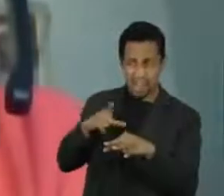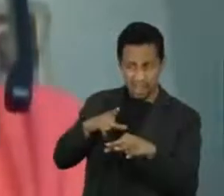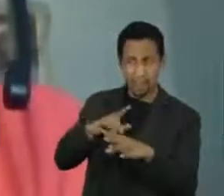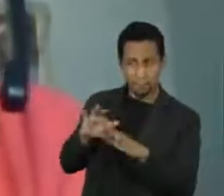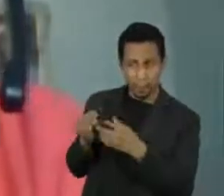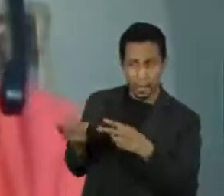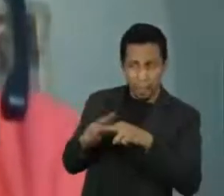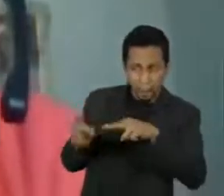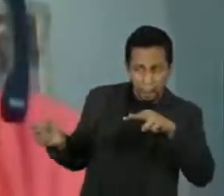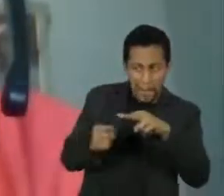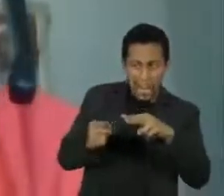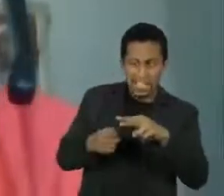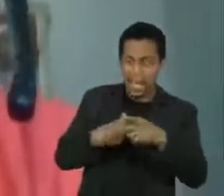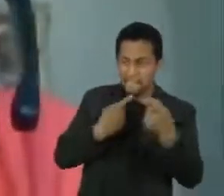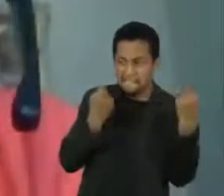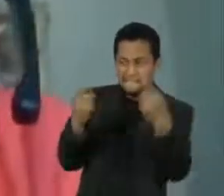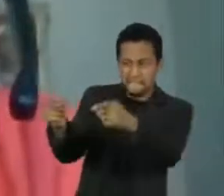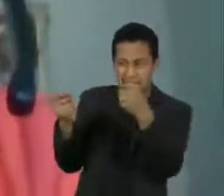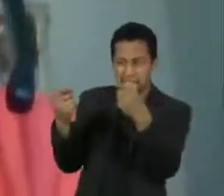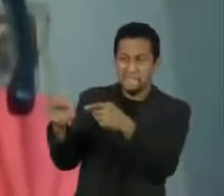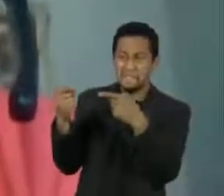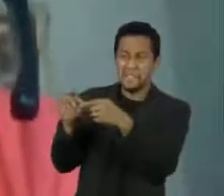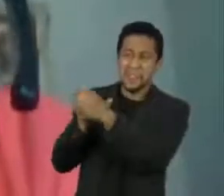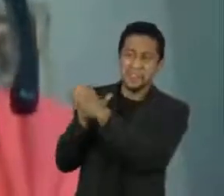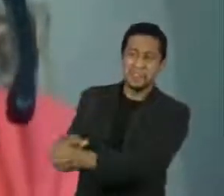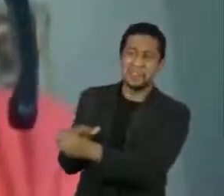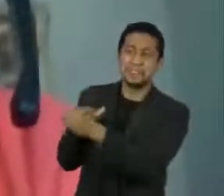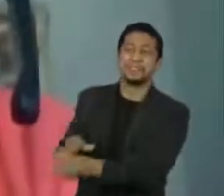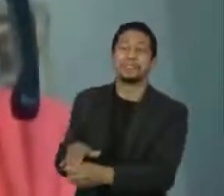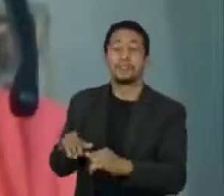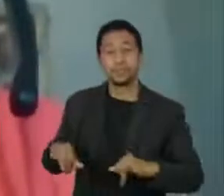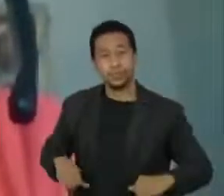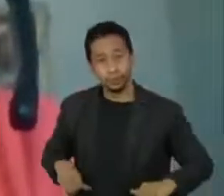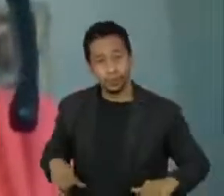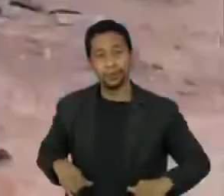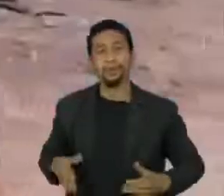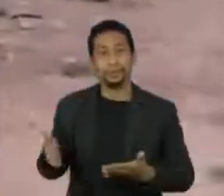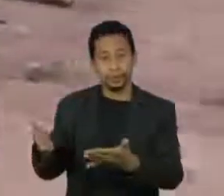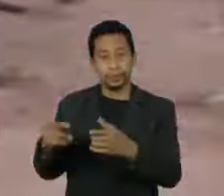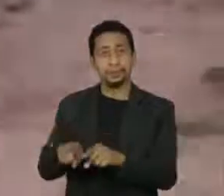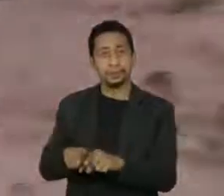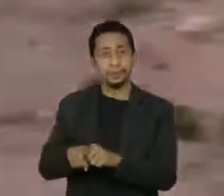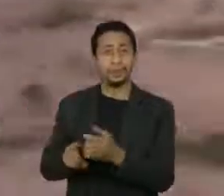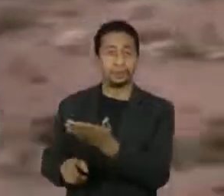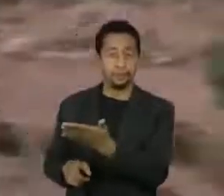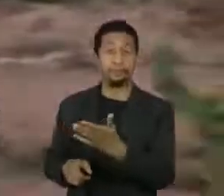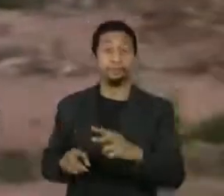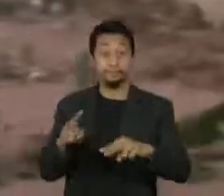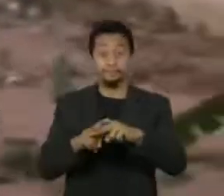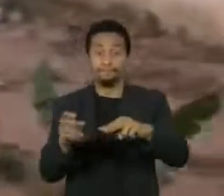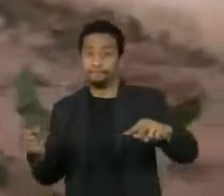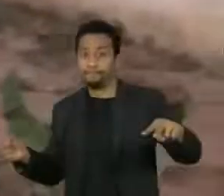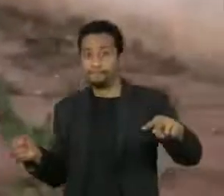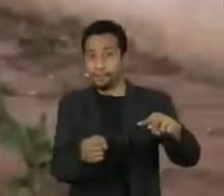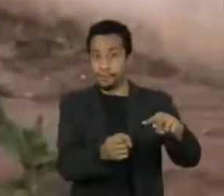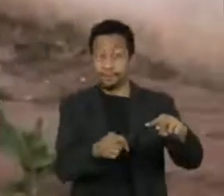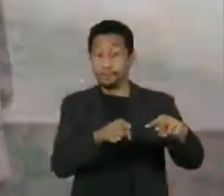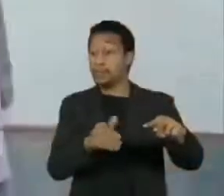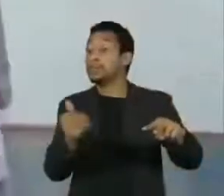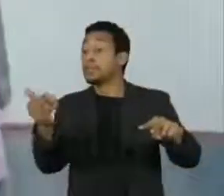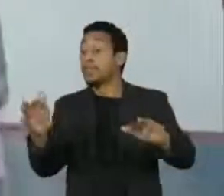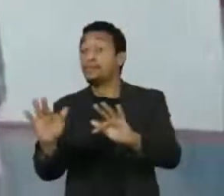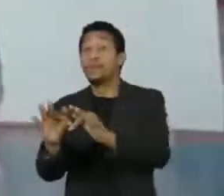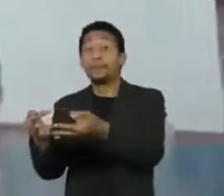Então a família está sendo punida junto com a pessoa encarcerada. O encarceramento em massa passa por uma